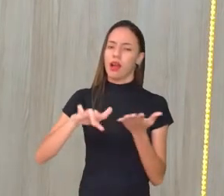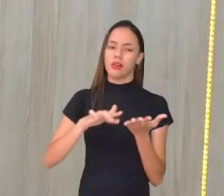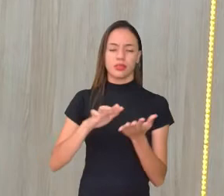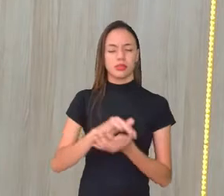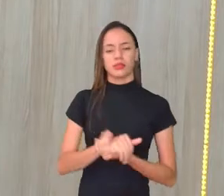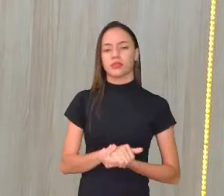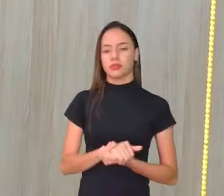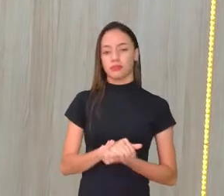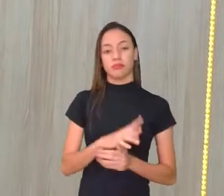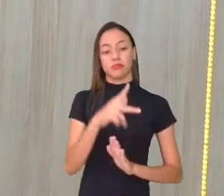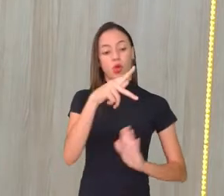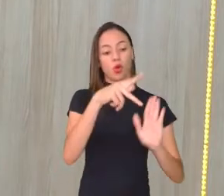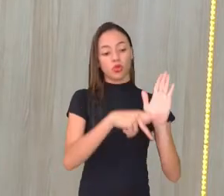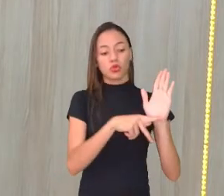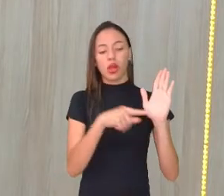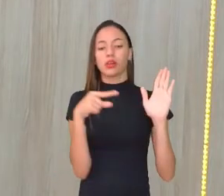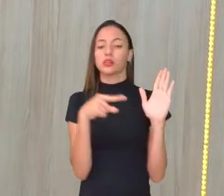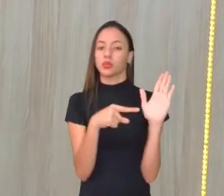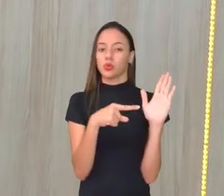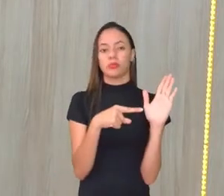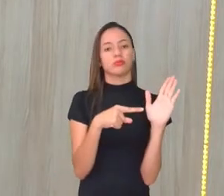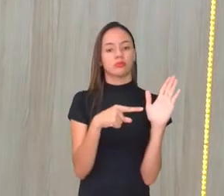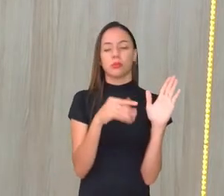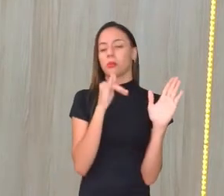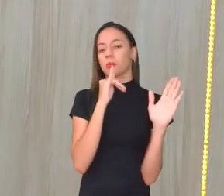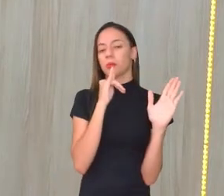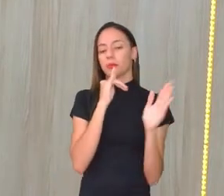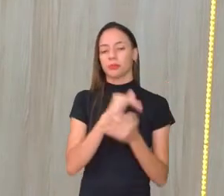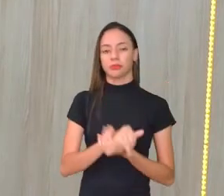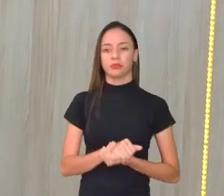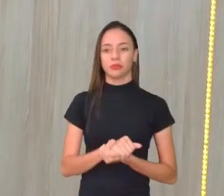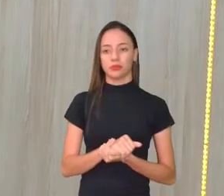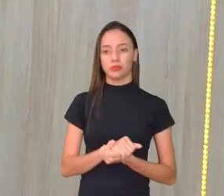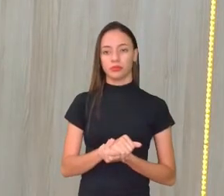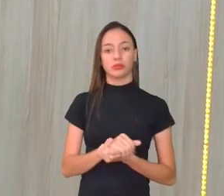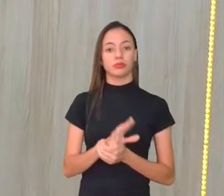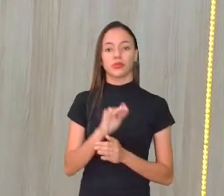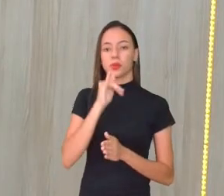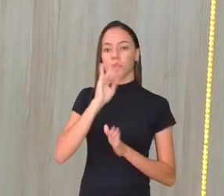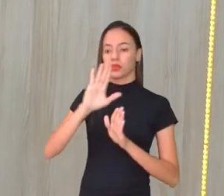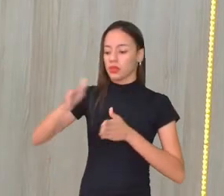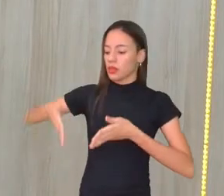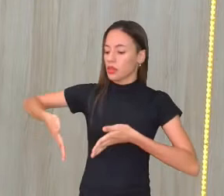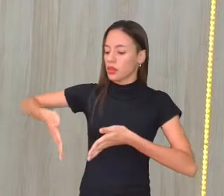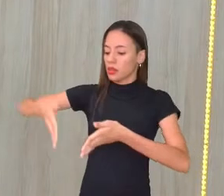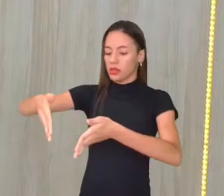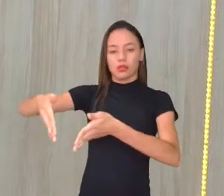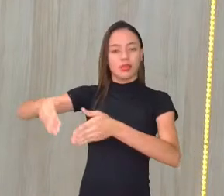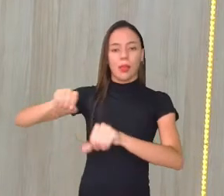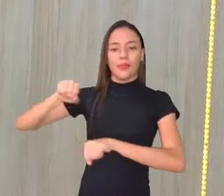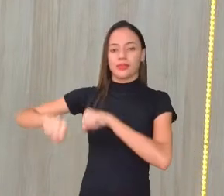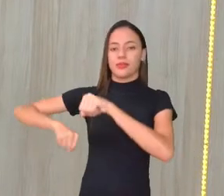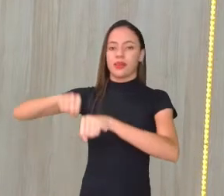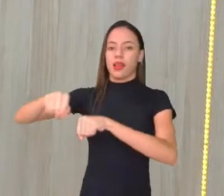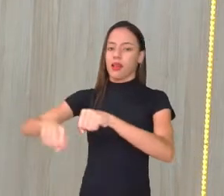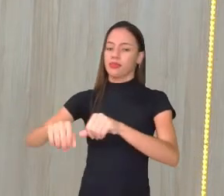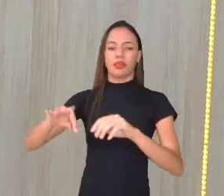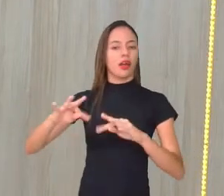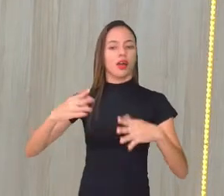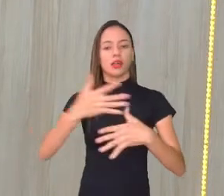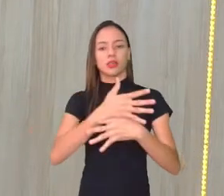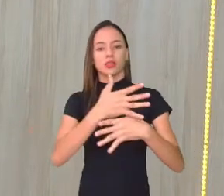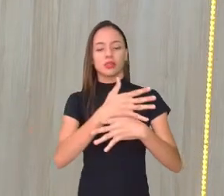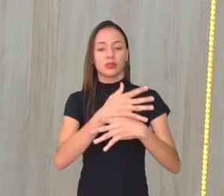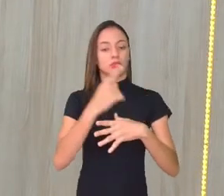Tem vários projetos a respeito disso. Por exemplo, ter ciclofaixas funcionando por toda a cidade. Muitas pessoas